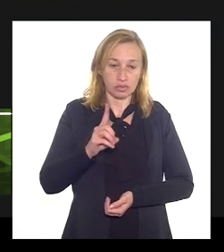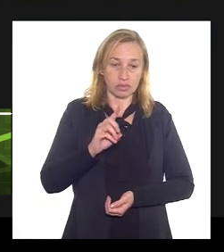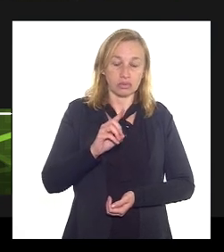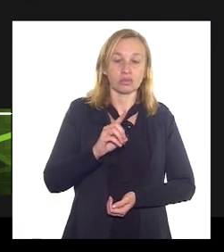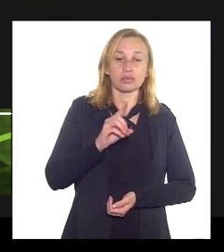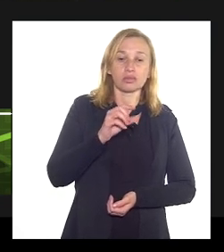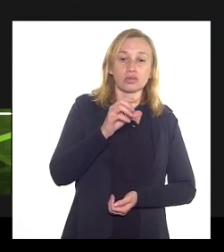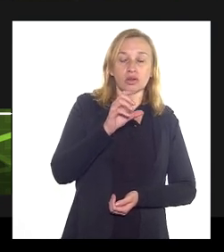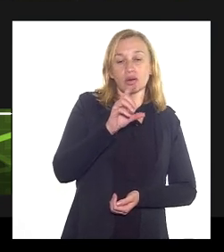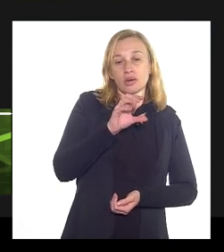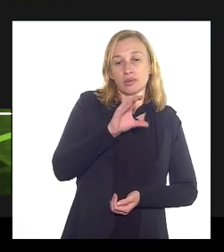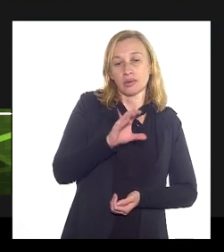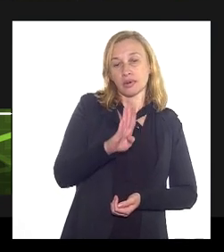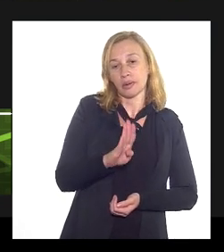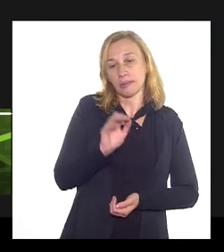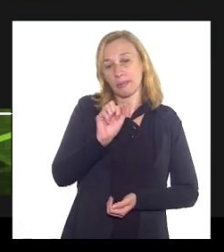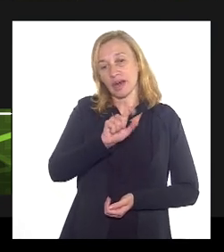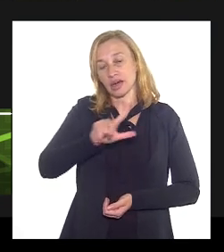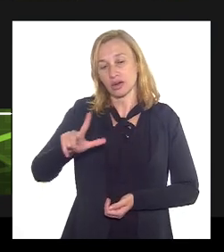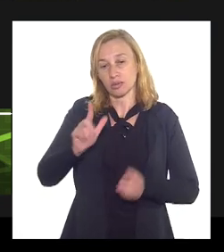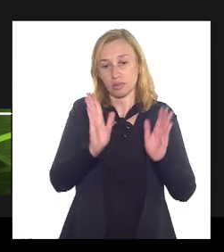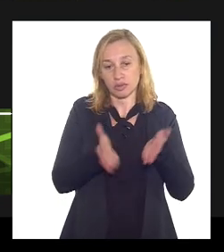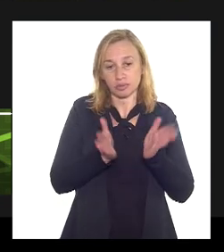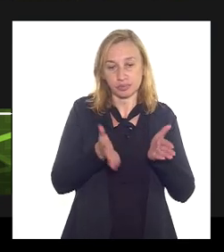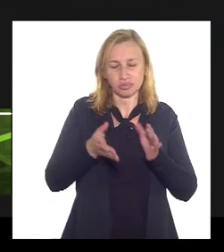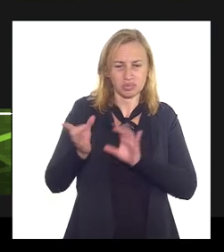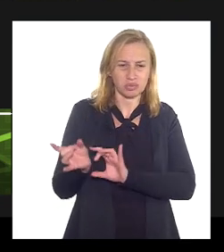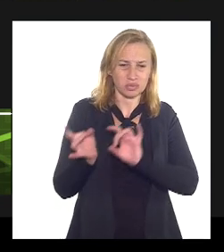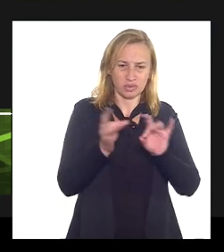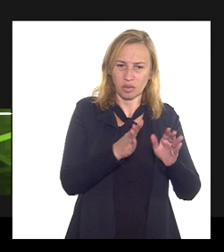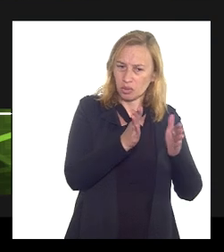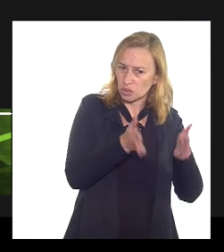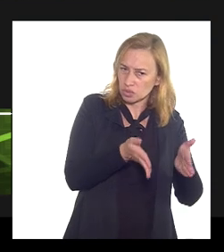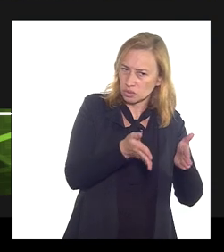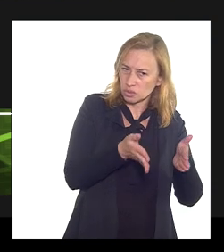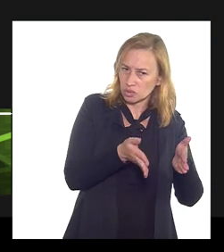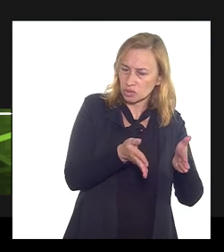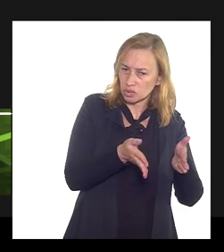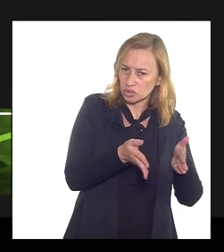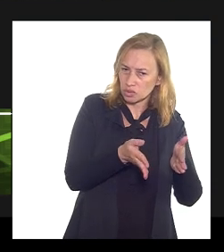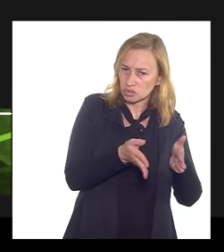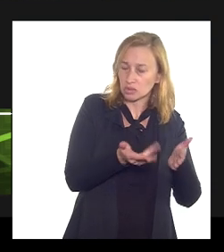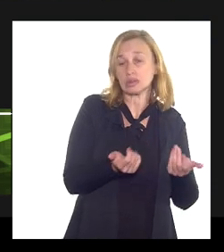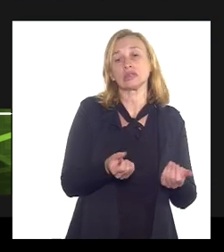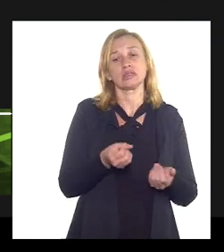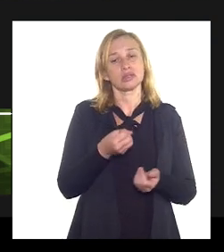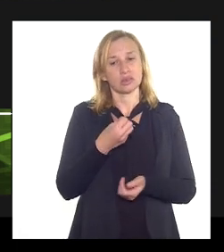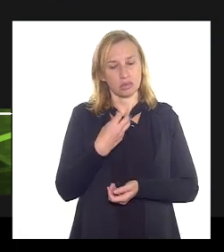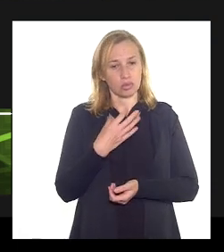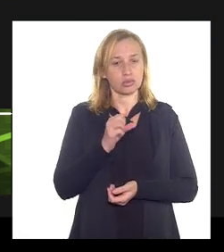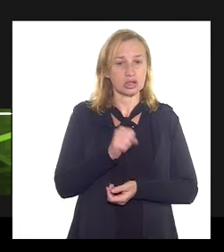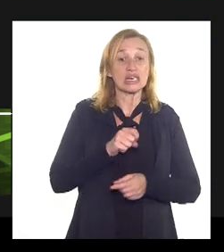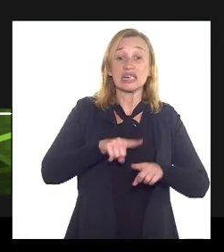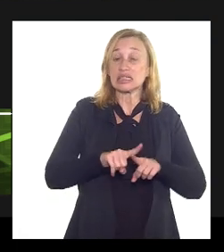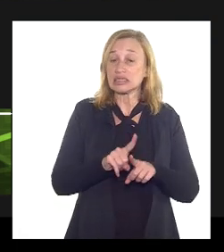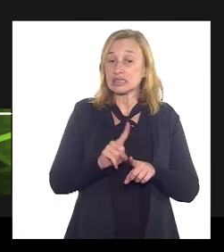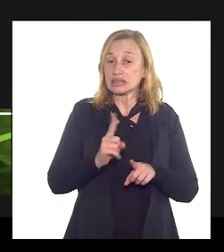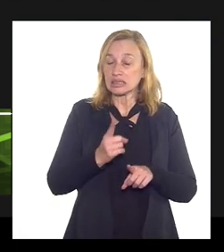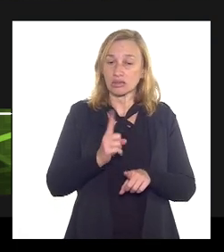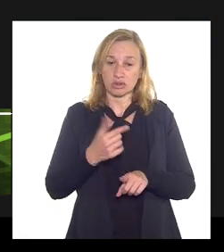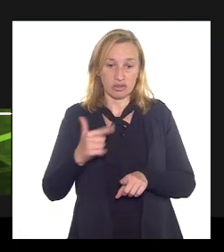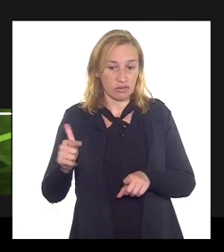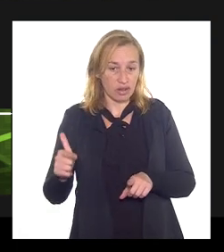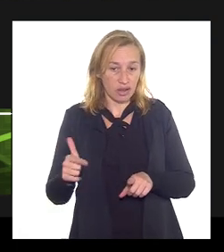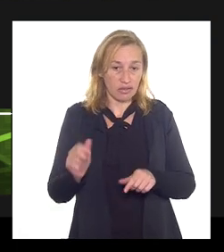hoje uma alteração de provisionamento de abandono seria significativa sim se isso não tivesse sendo feito